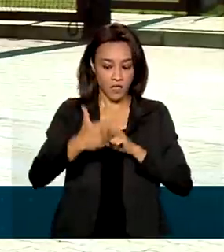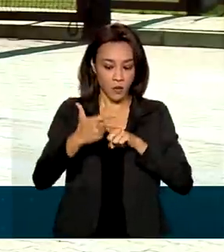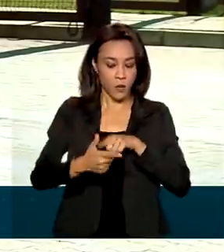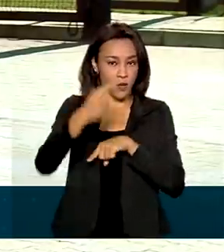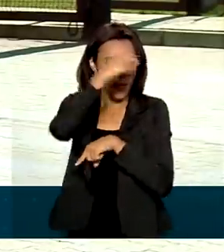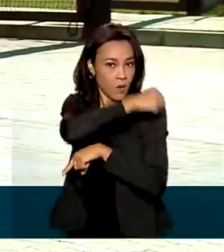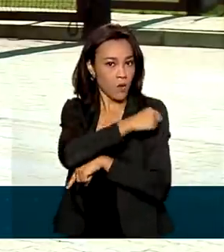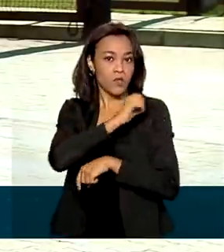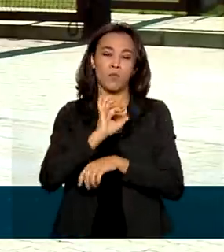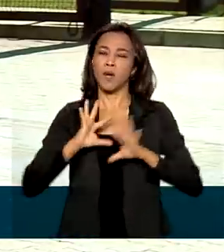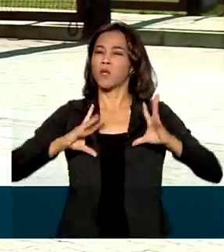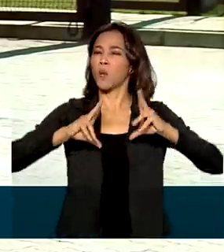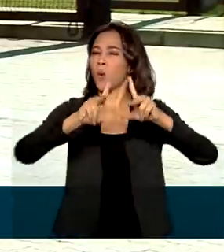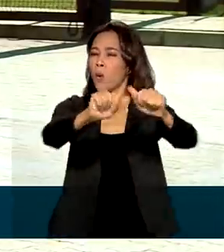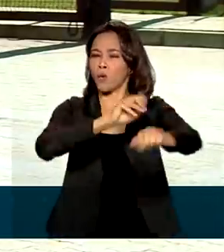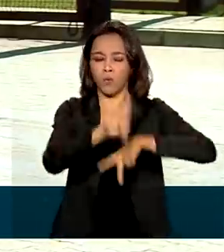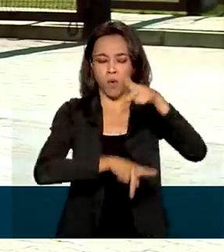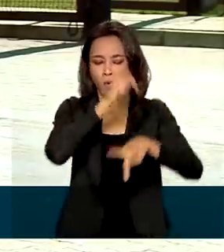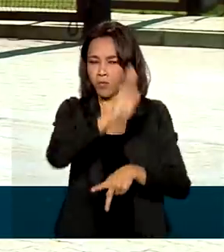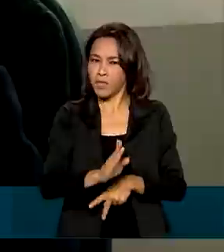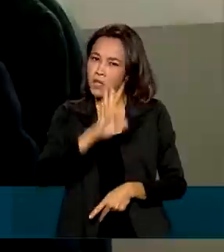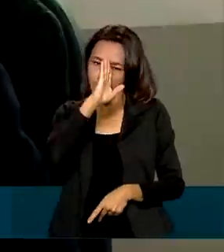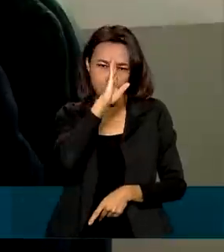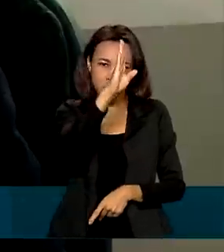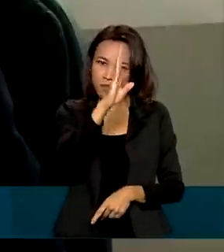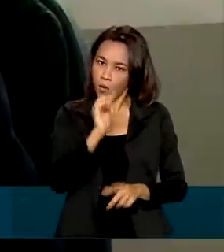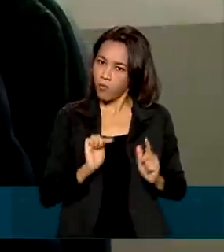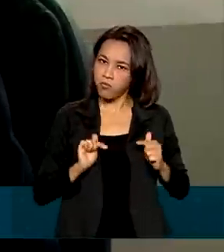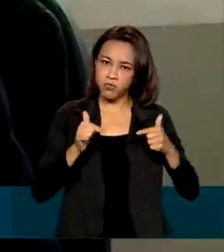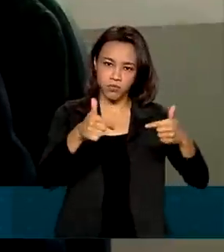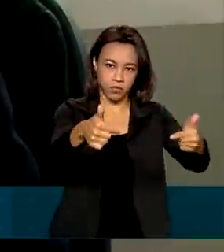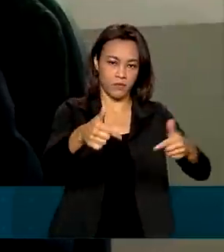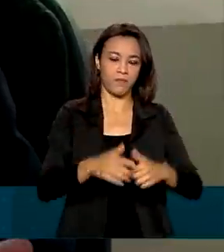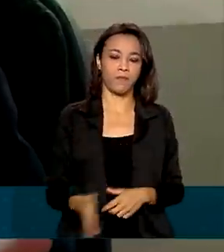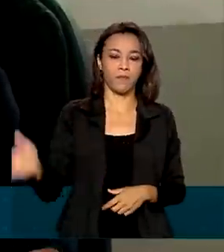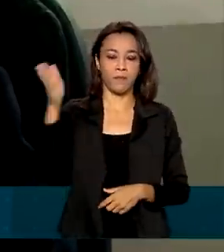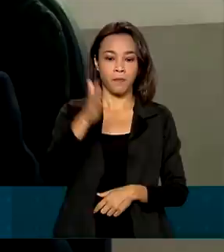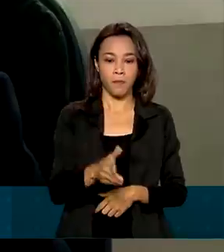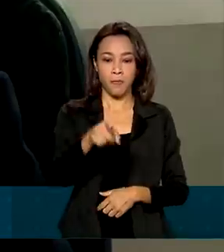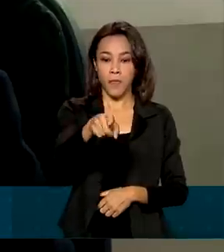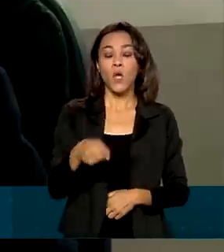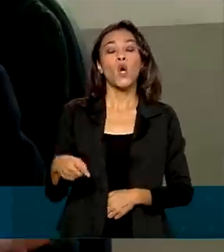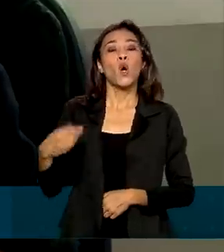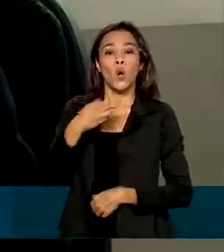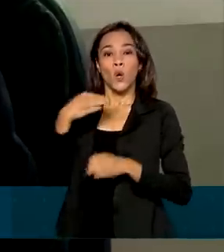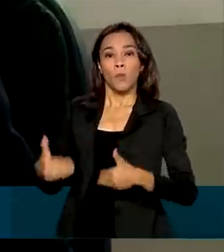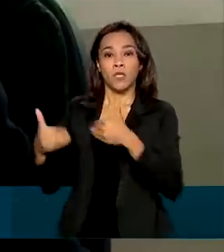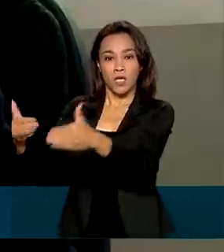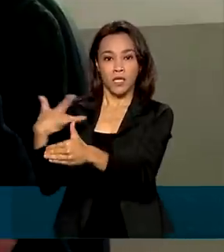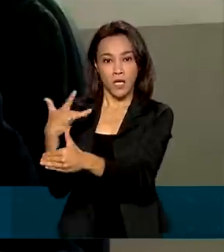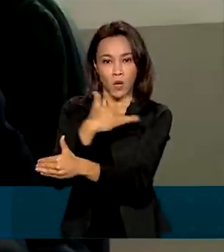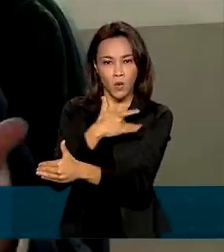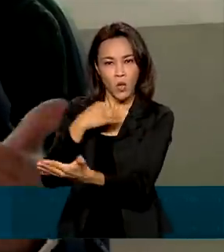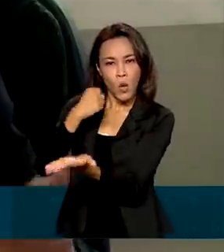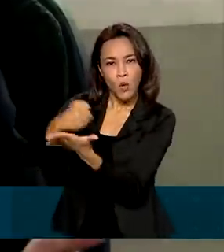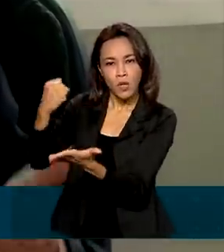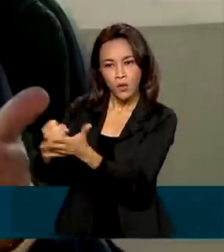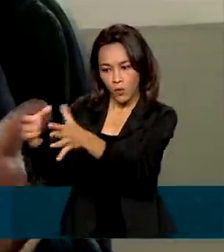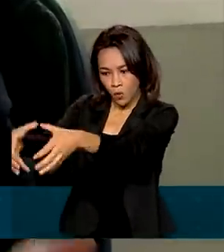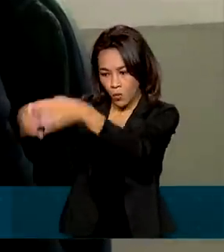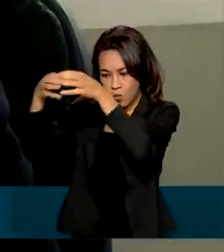todos os brasileiros deve ser priorizada. O Ministério contratou um estudo onde nós testamos